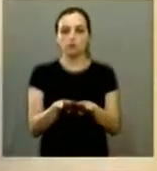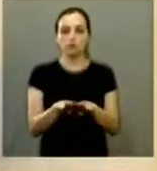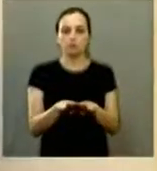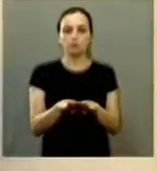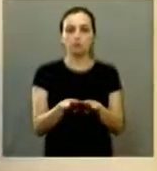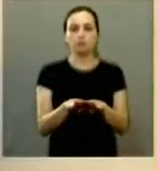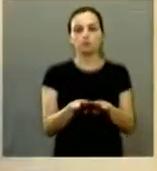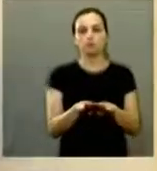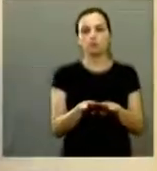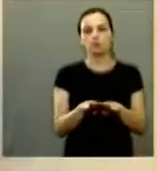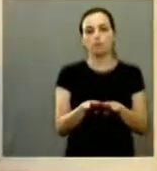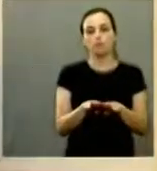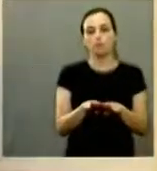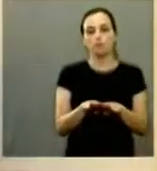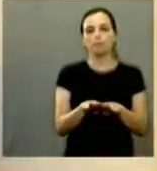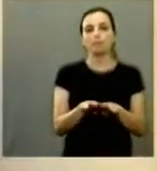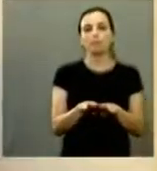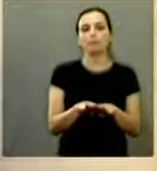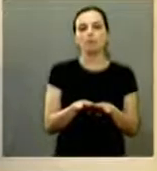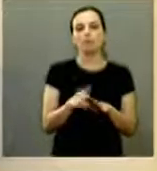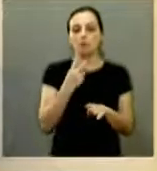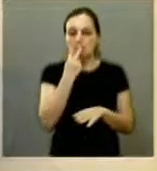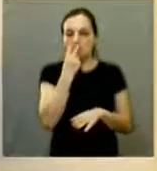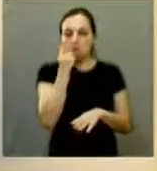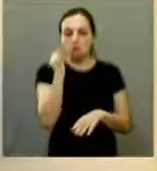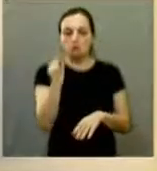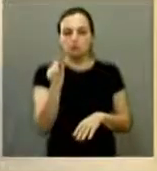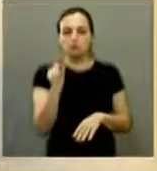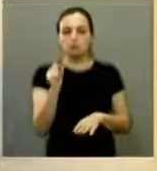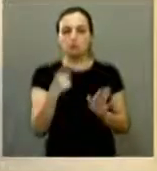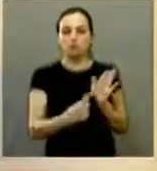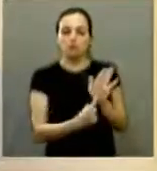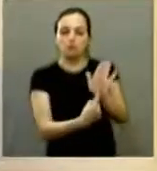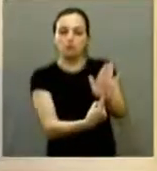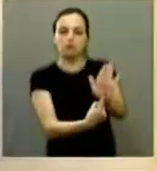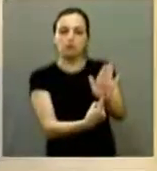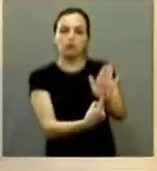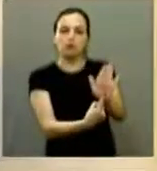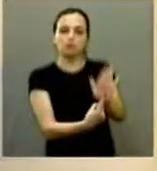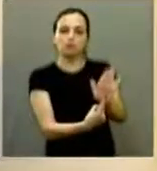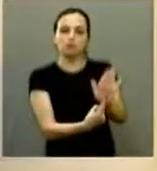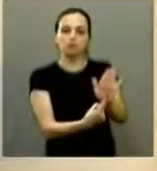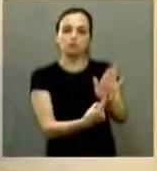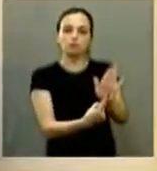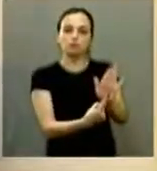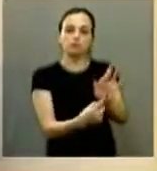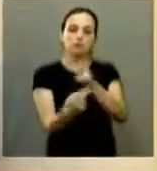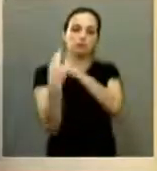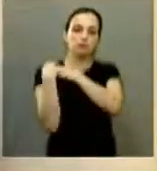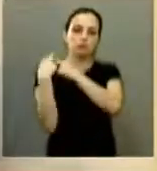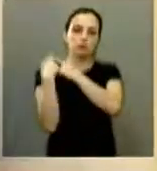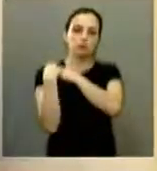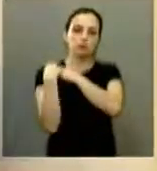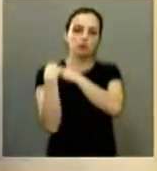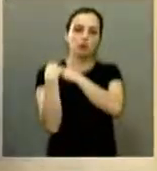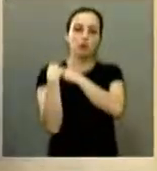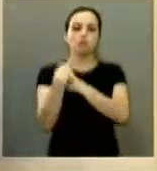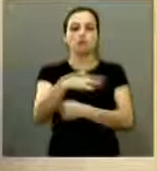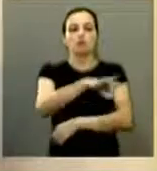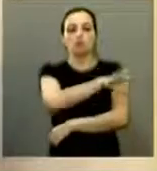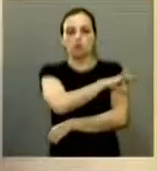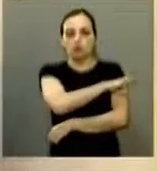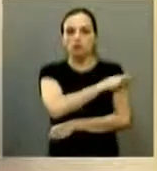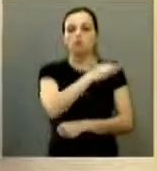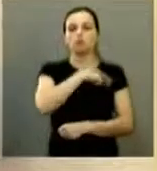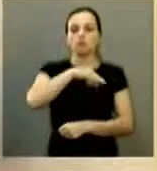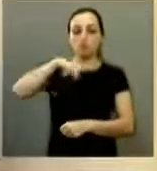não confunda como me parece que foi acho que explícito nesse último caso aí responsabilidade do que é da prefeitura do que